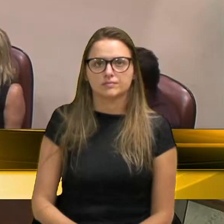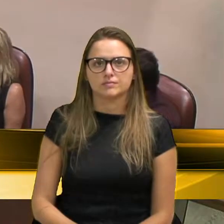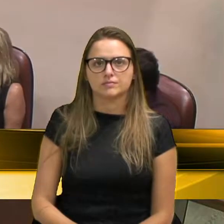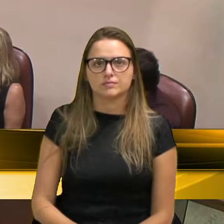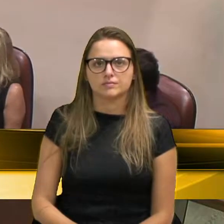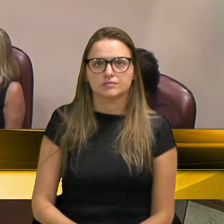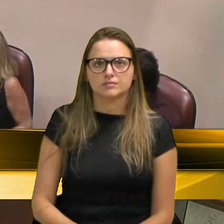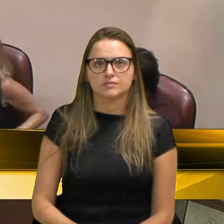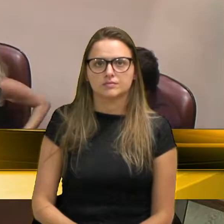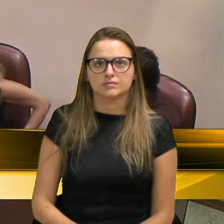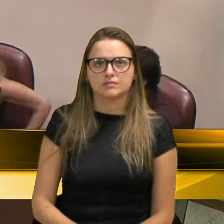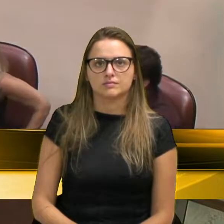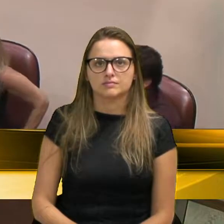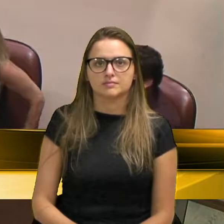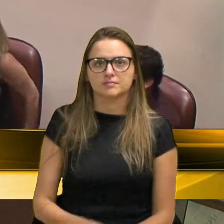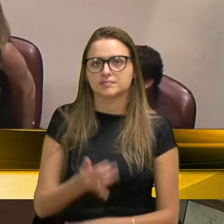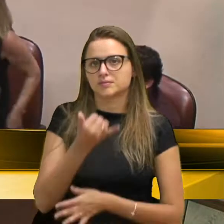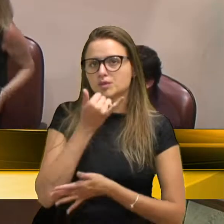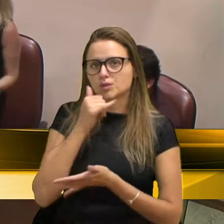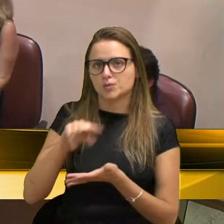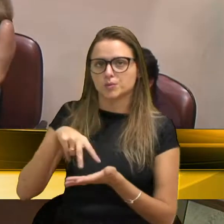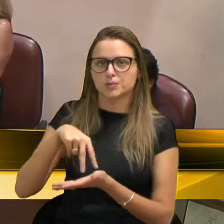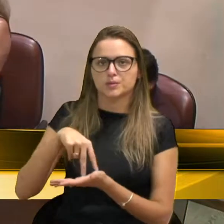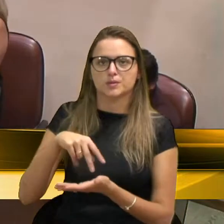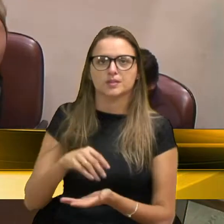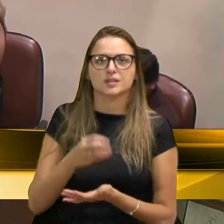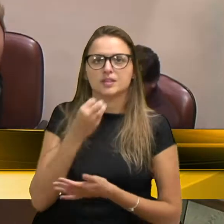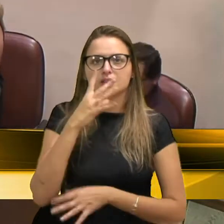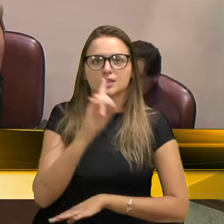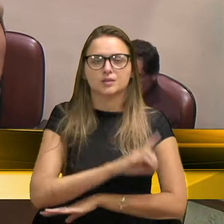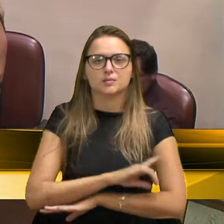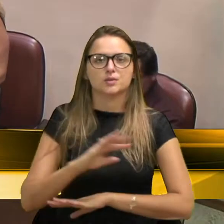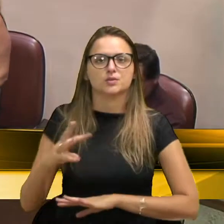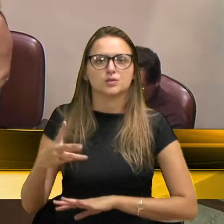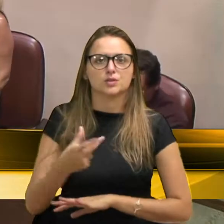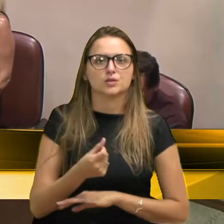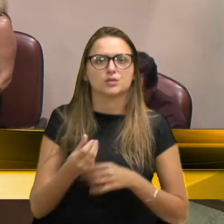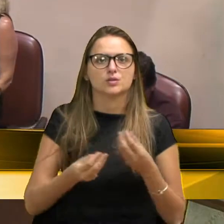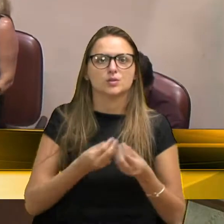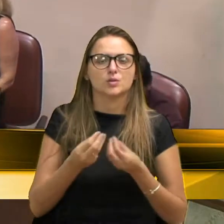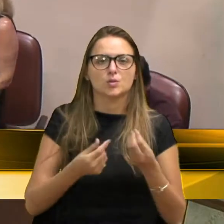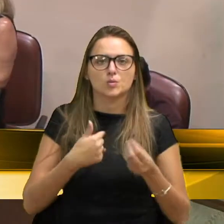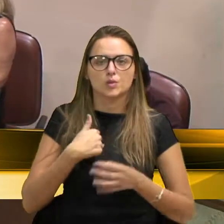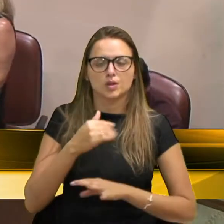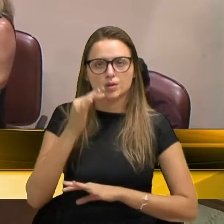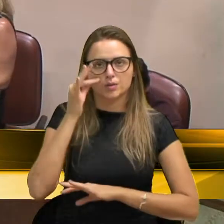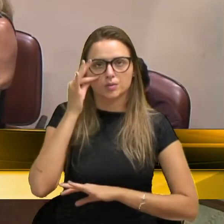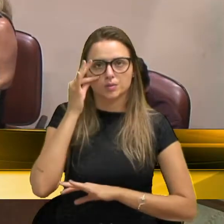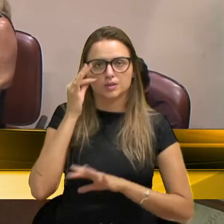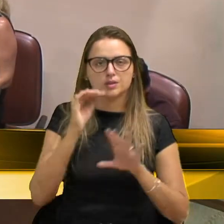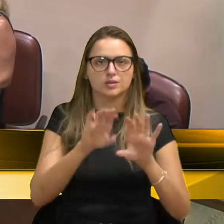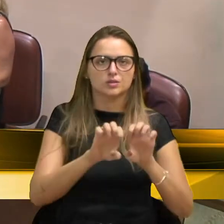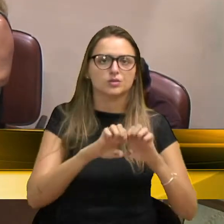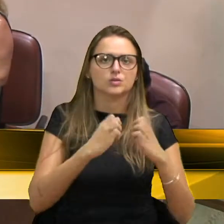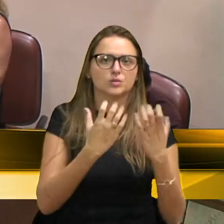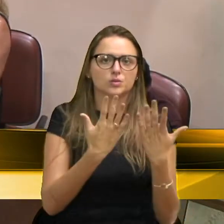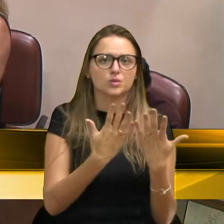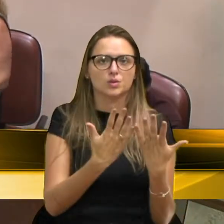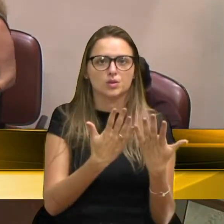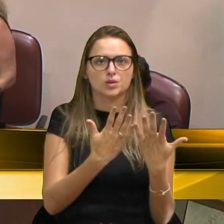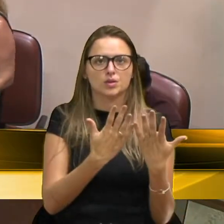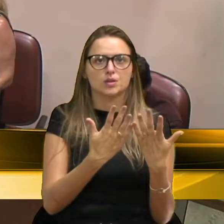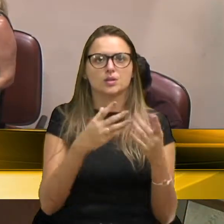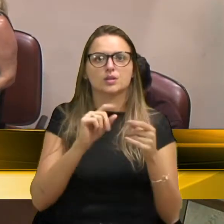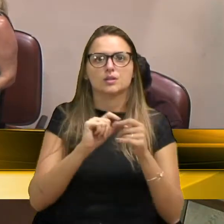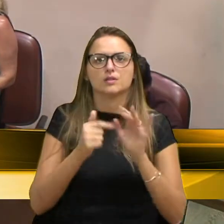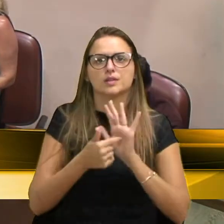Como, assim, claro, bom dia a todos, como eu estive presente no evento, que fez